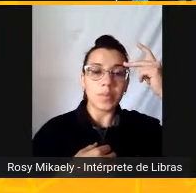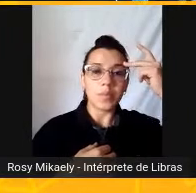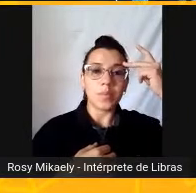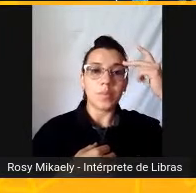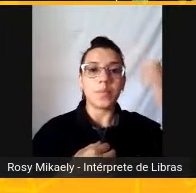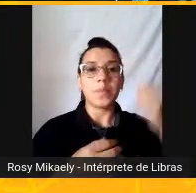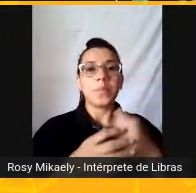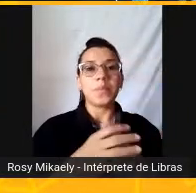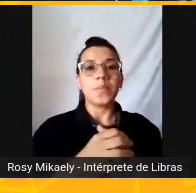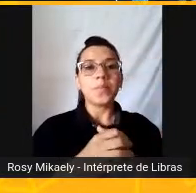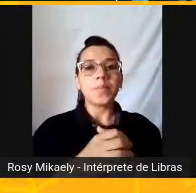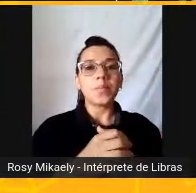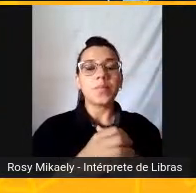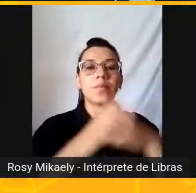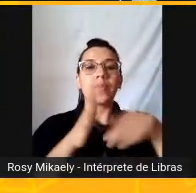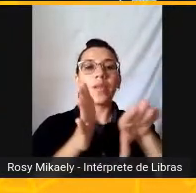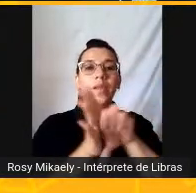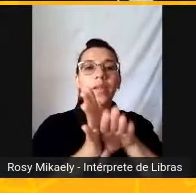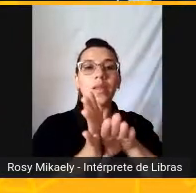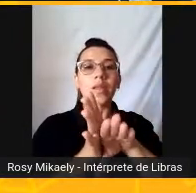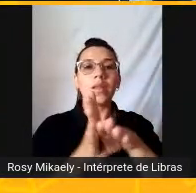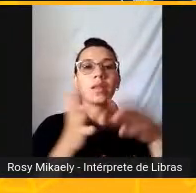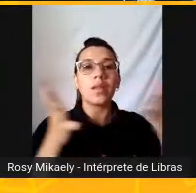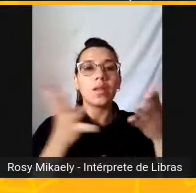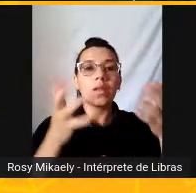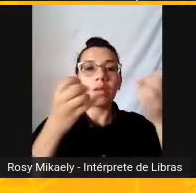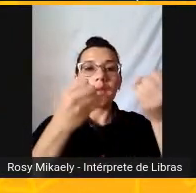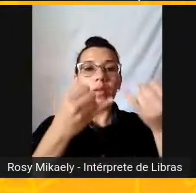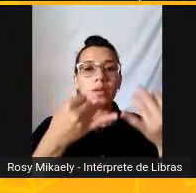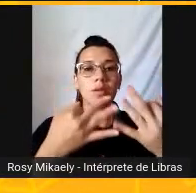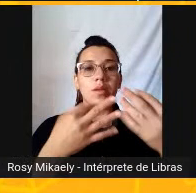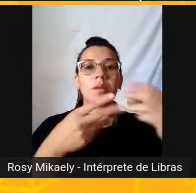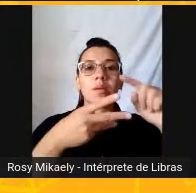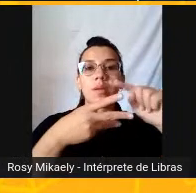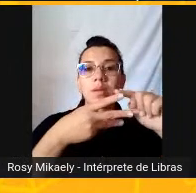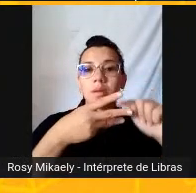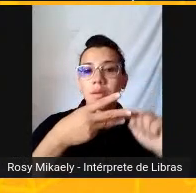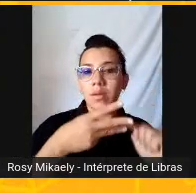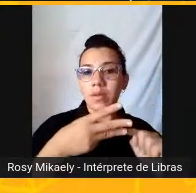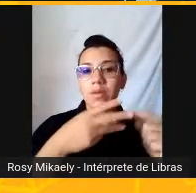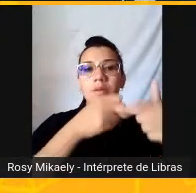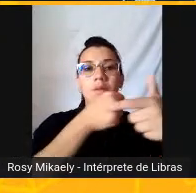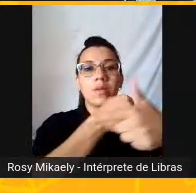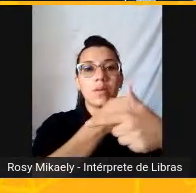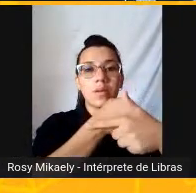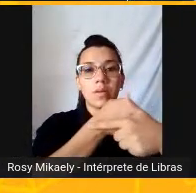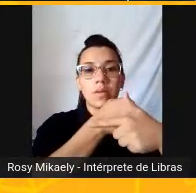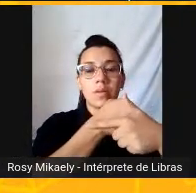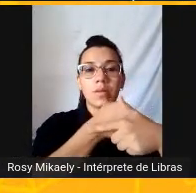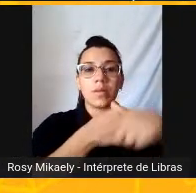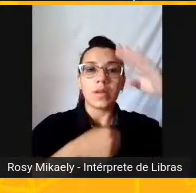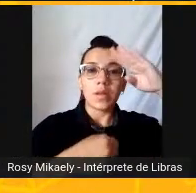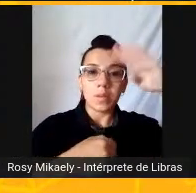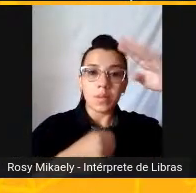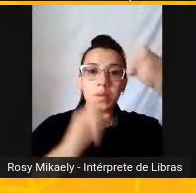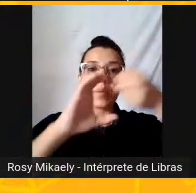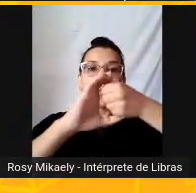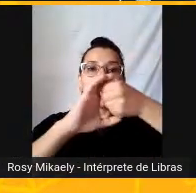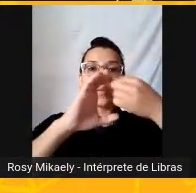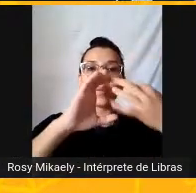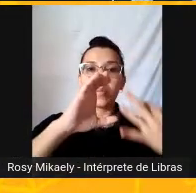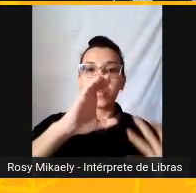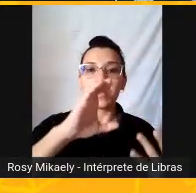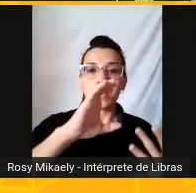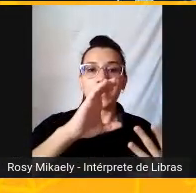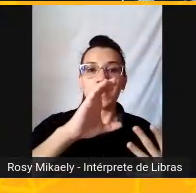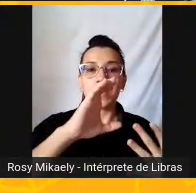as seis funções, e nós vimos as principais características dessas funções. Isso ali vai trabalhar